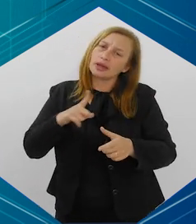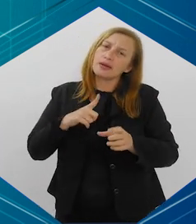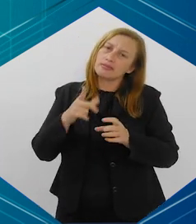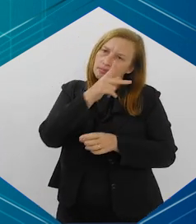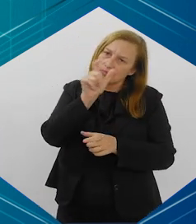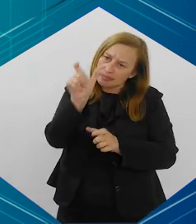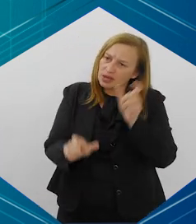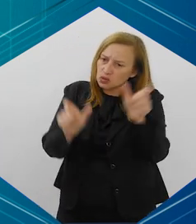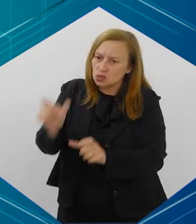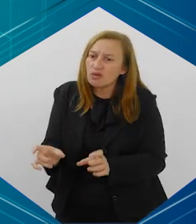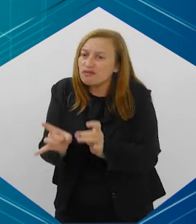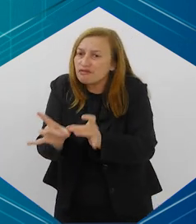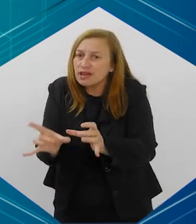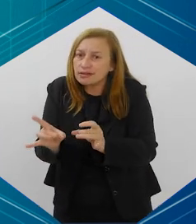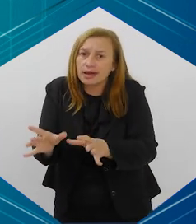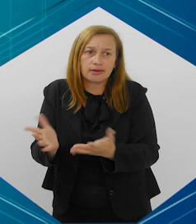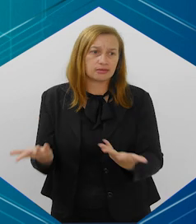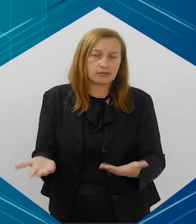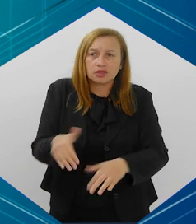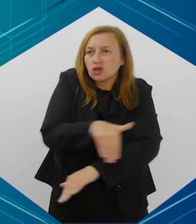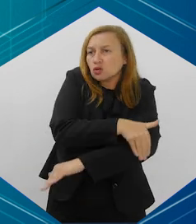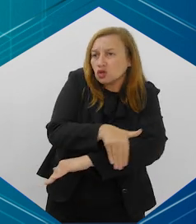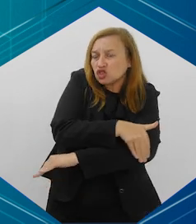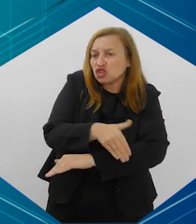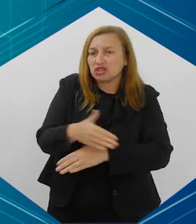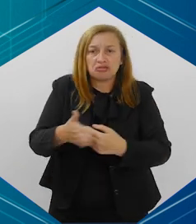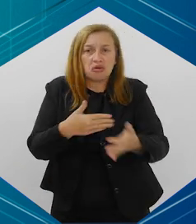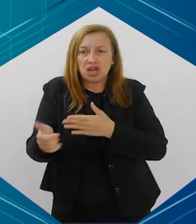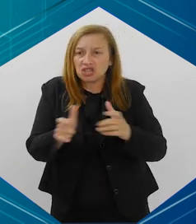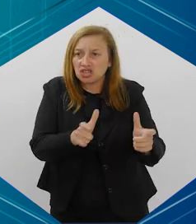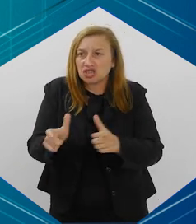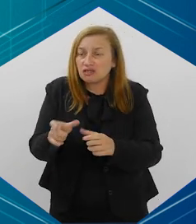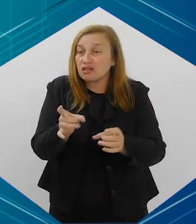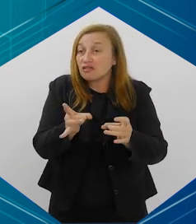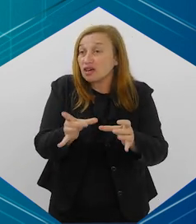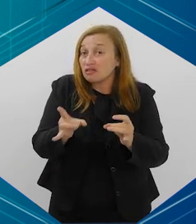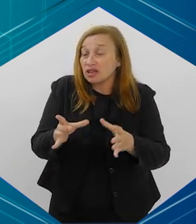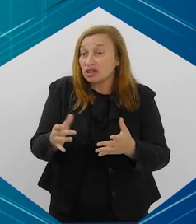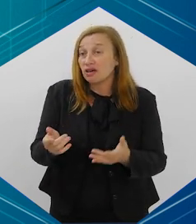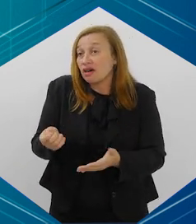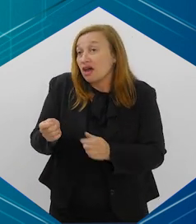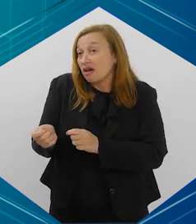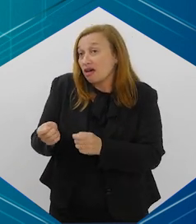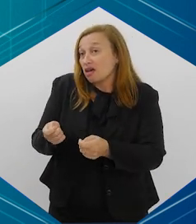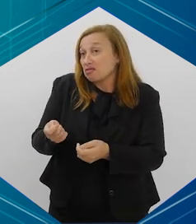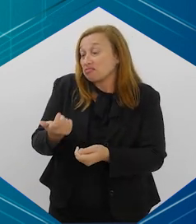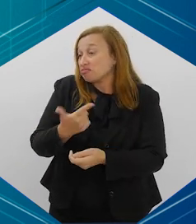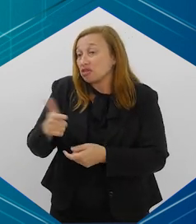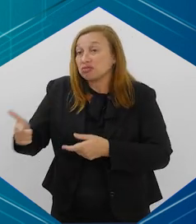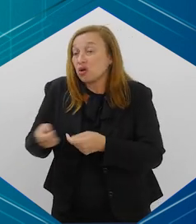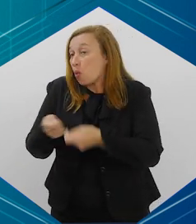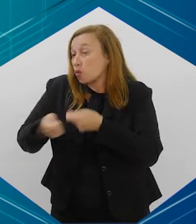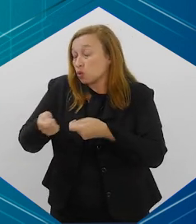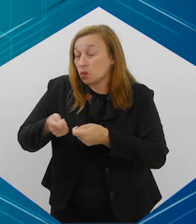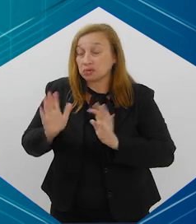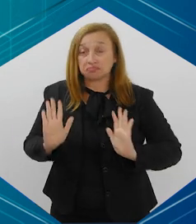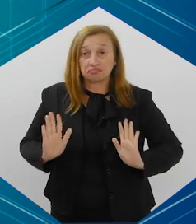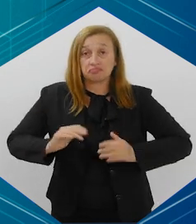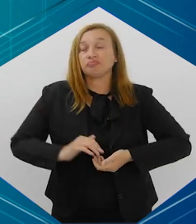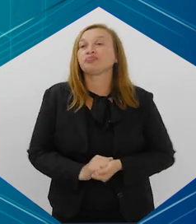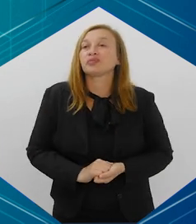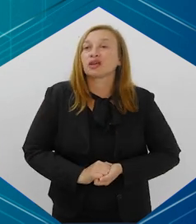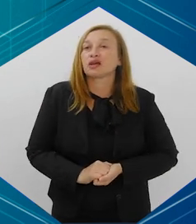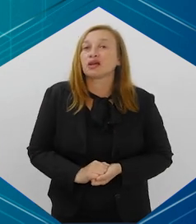você vai ter um traficante, você vai ter alguém vendendo de forma regular ou de forma irregular, né?